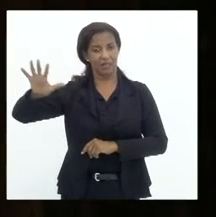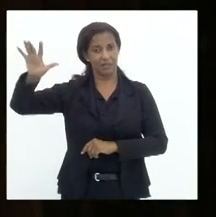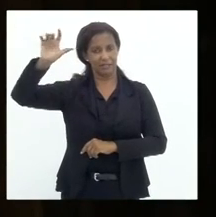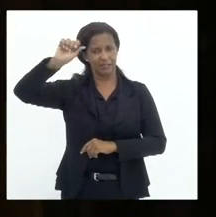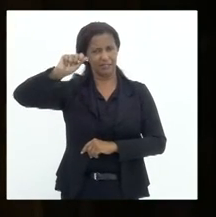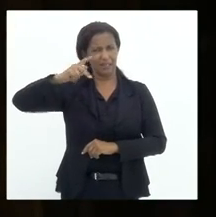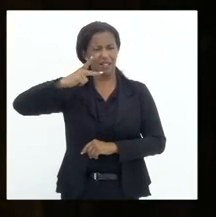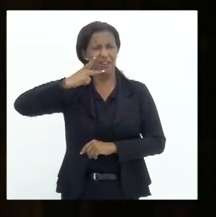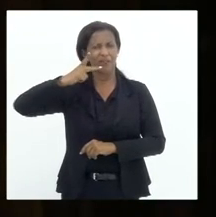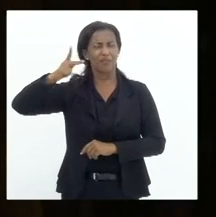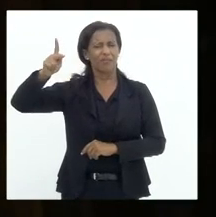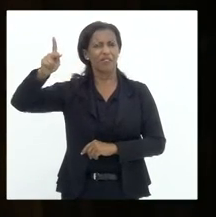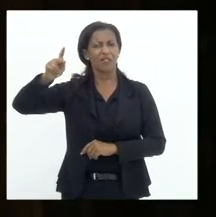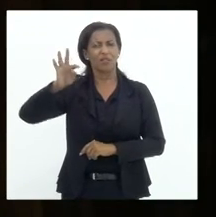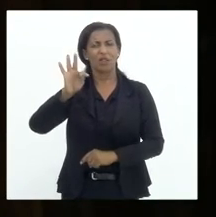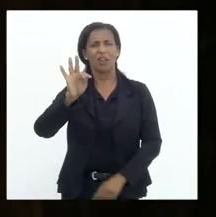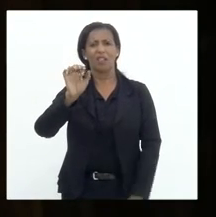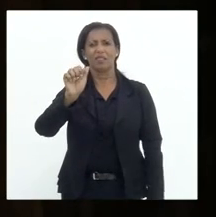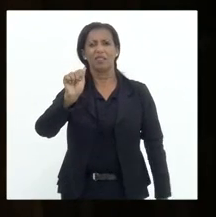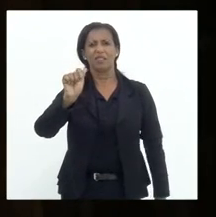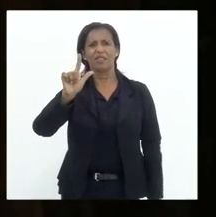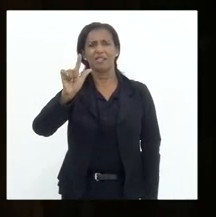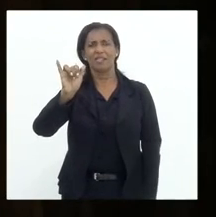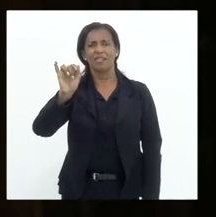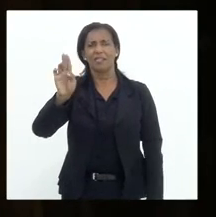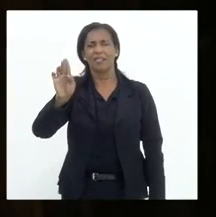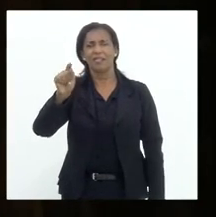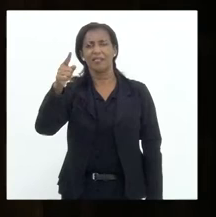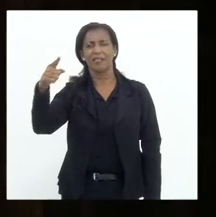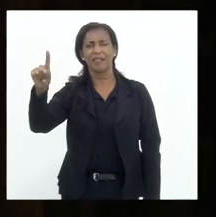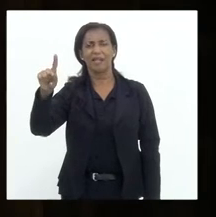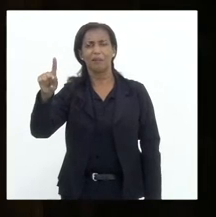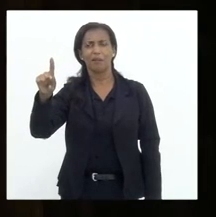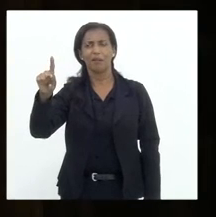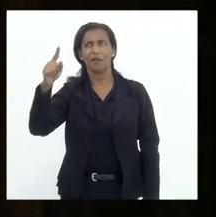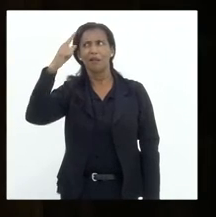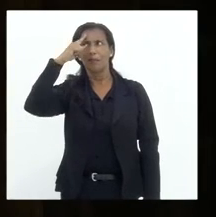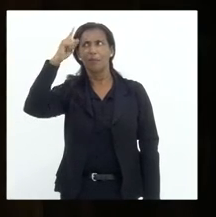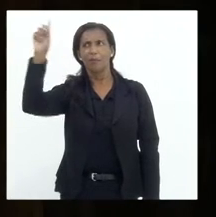Eu fico me perguntando se os talibãs não estão aqui.